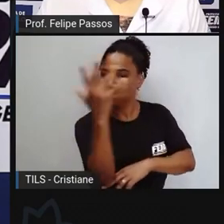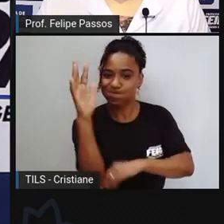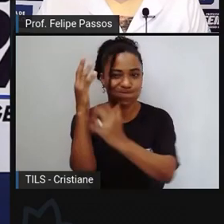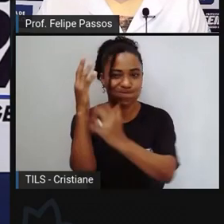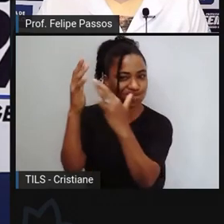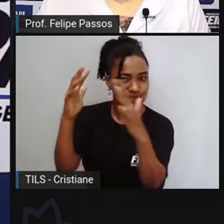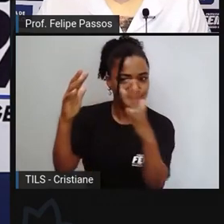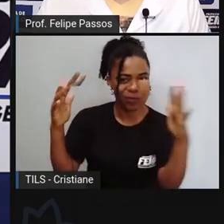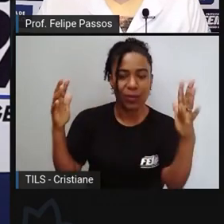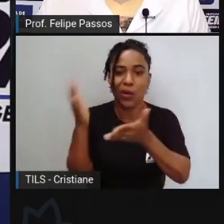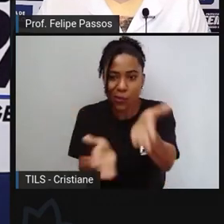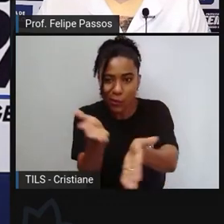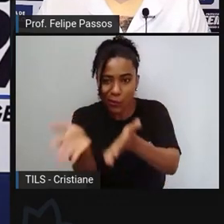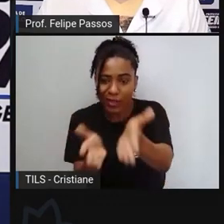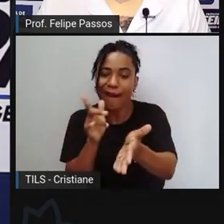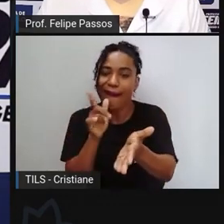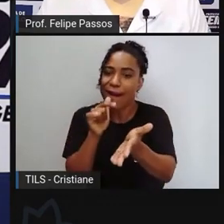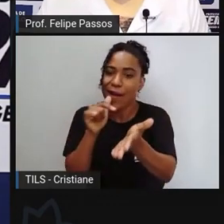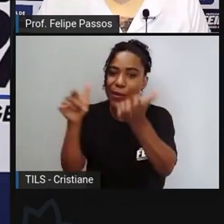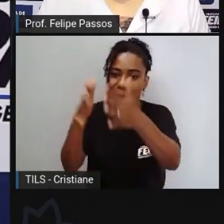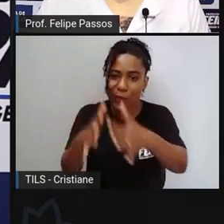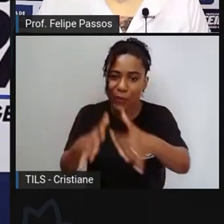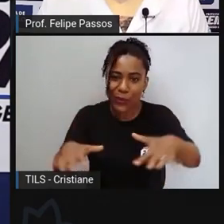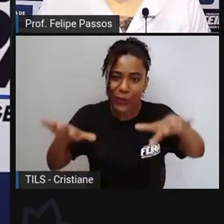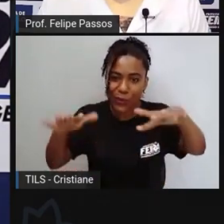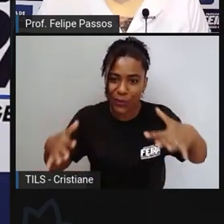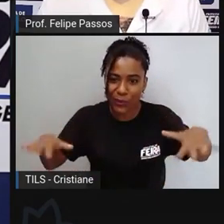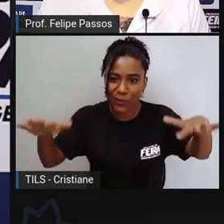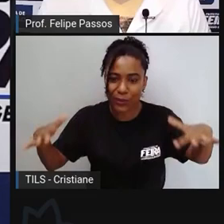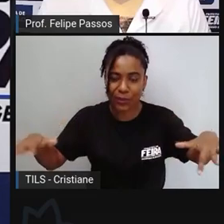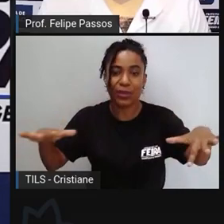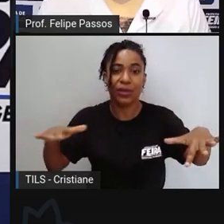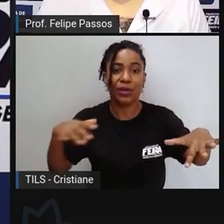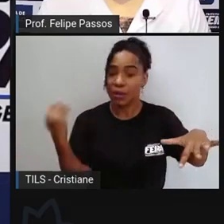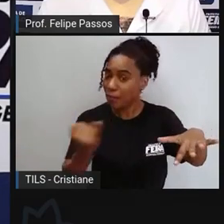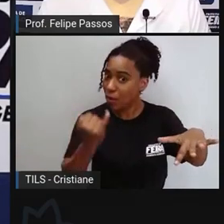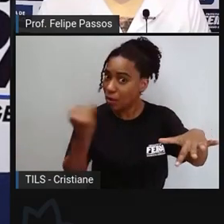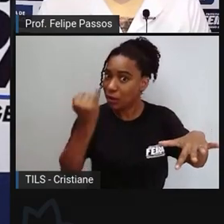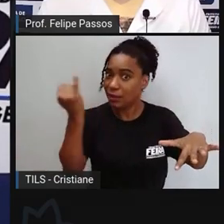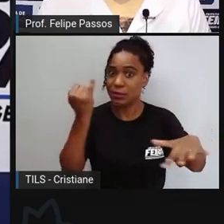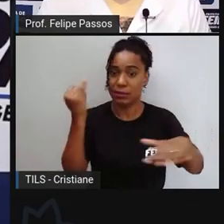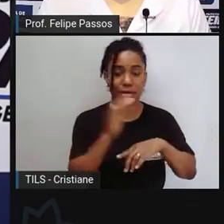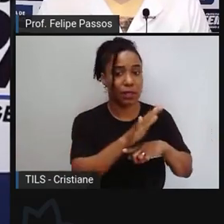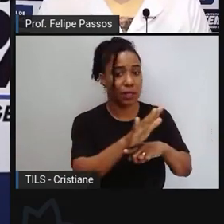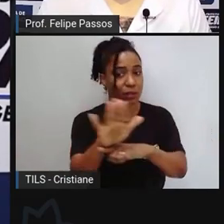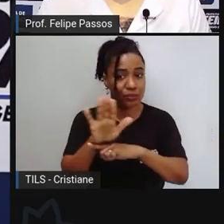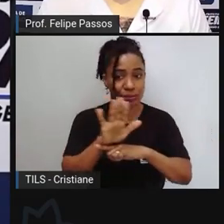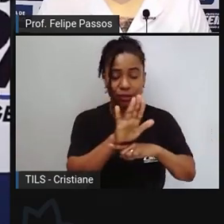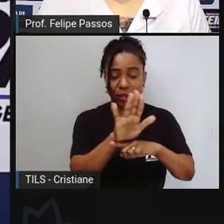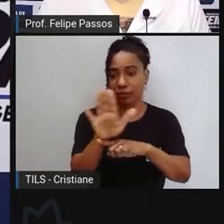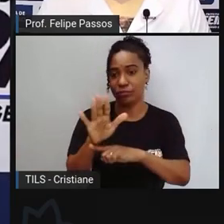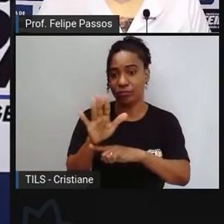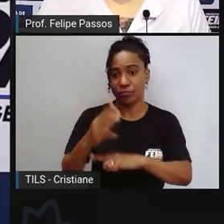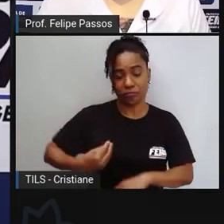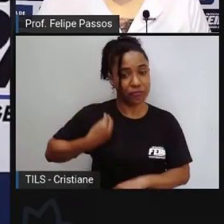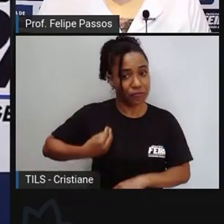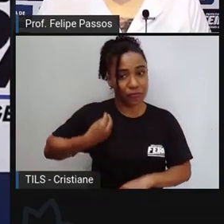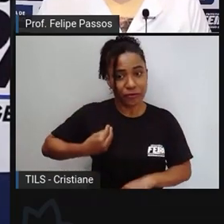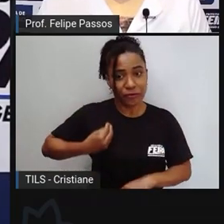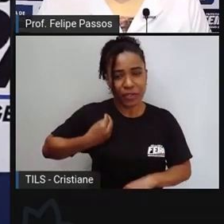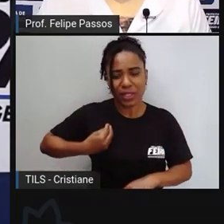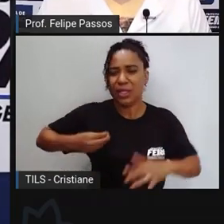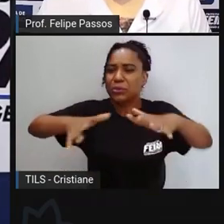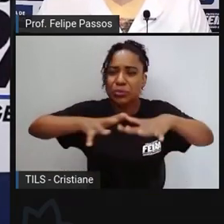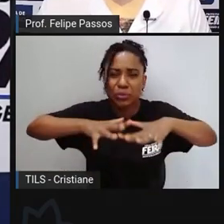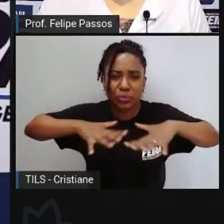de mercado, era uma questão de sobrevivência e todos os seus